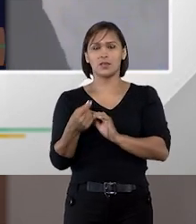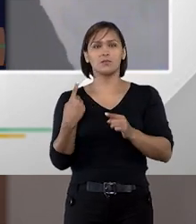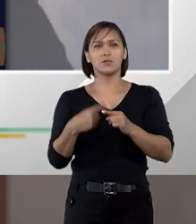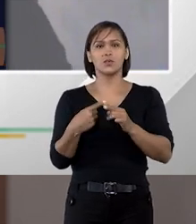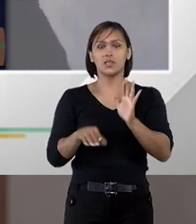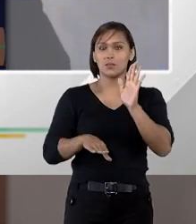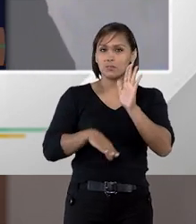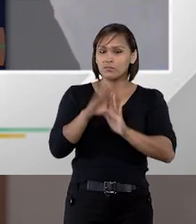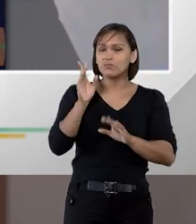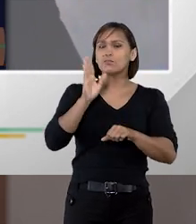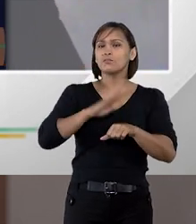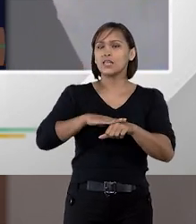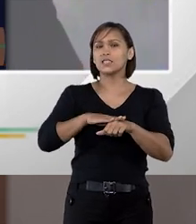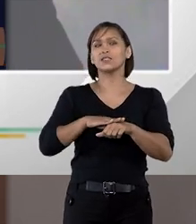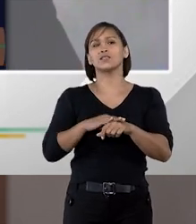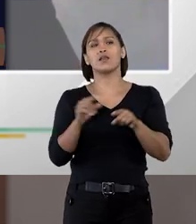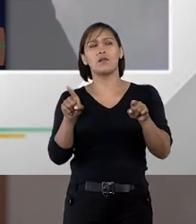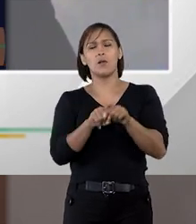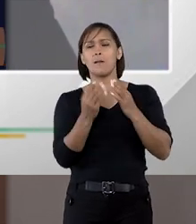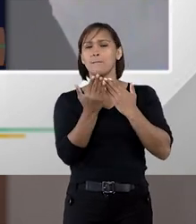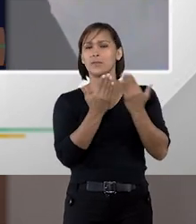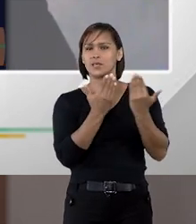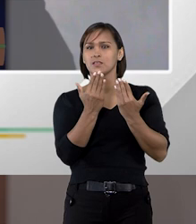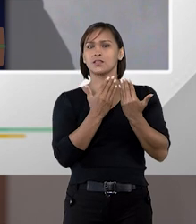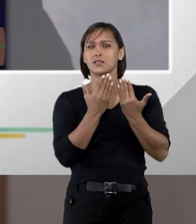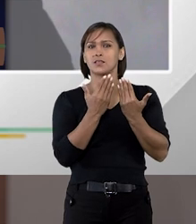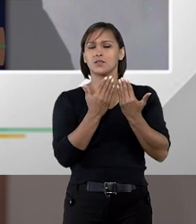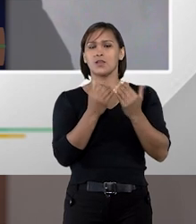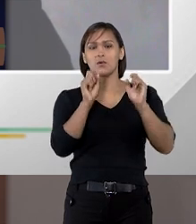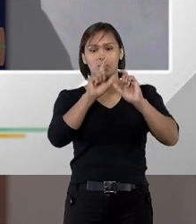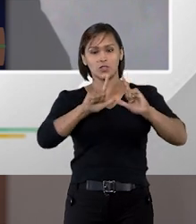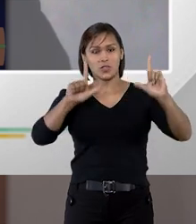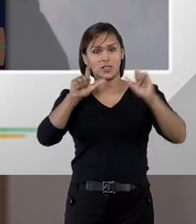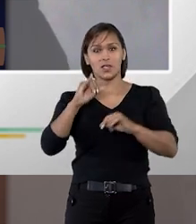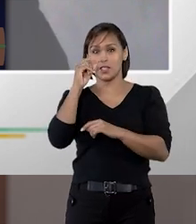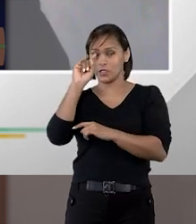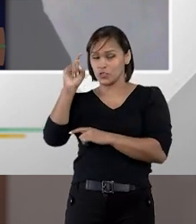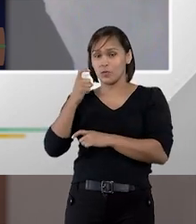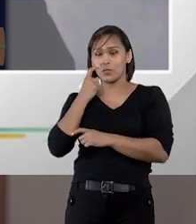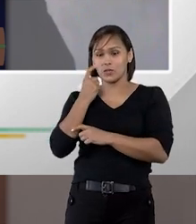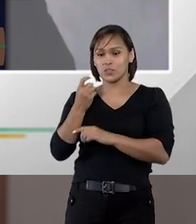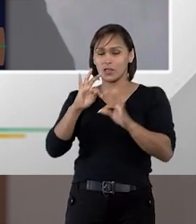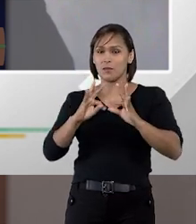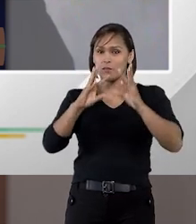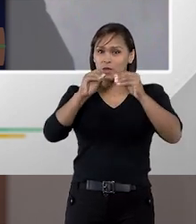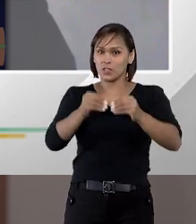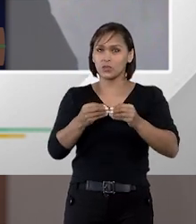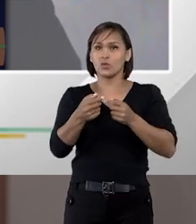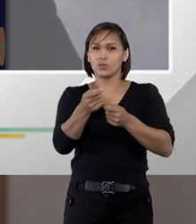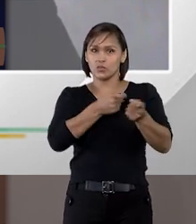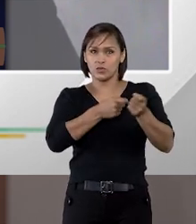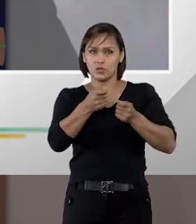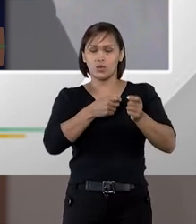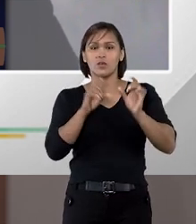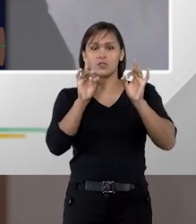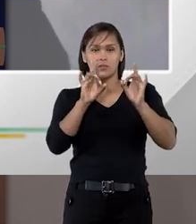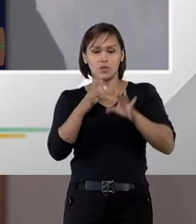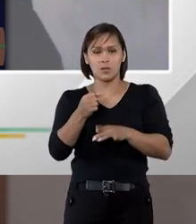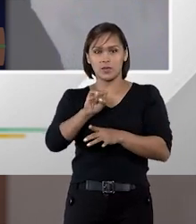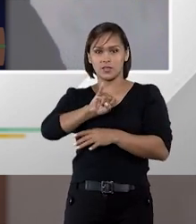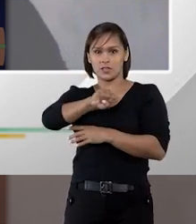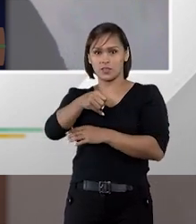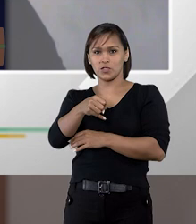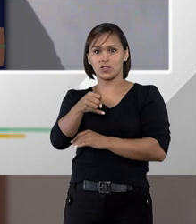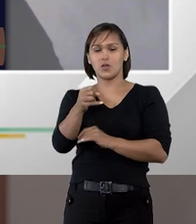porque por mais que nós tenhamos institutos semelhantes é uma janela de oportunidade para todos os órgãos de controle especialmente